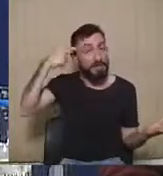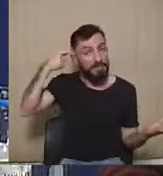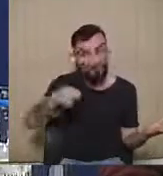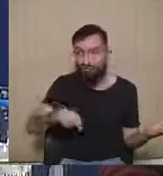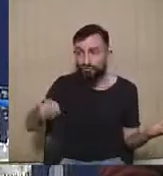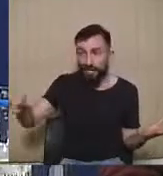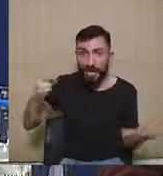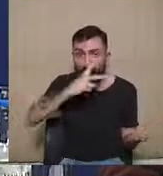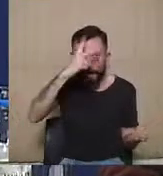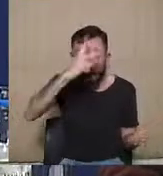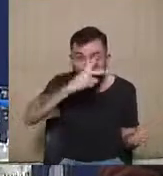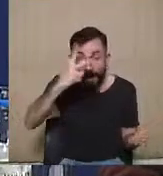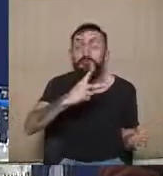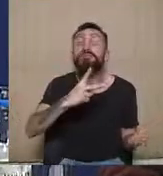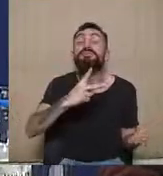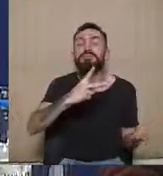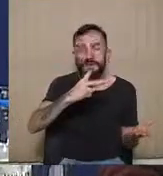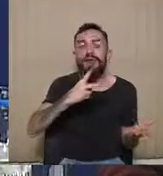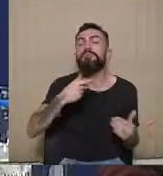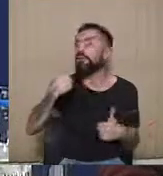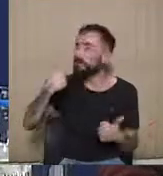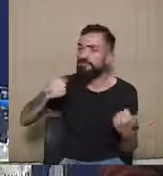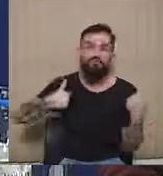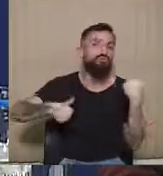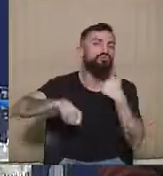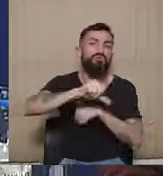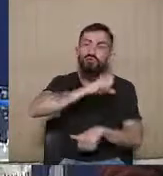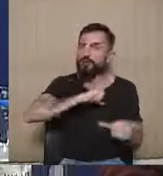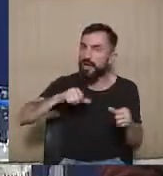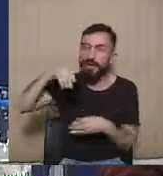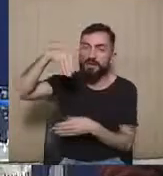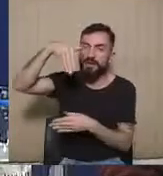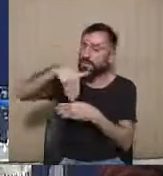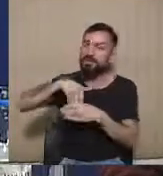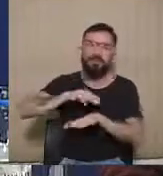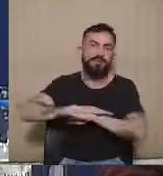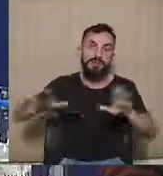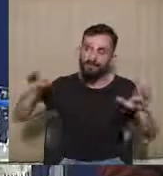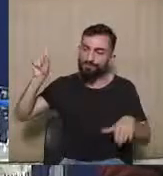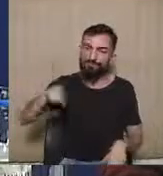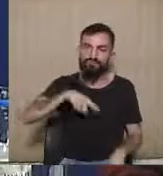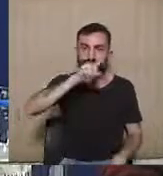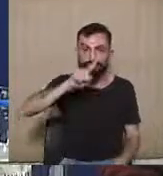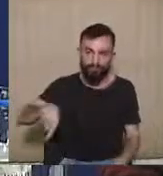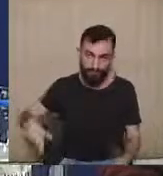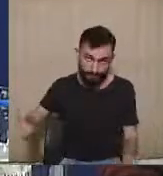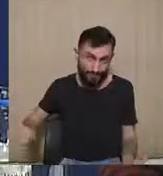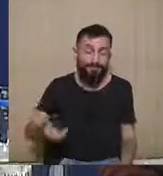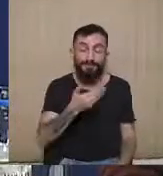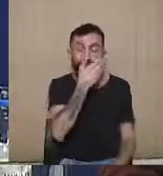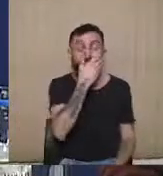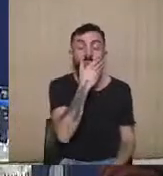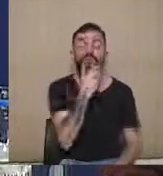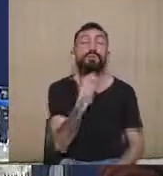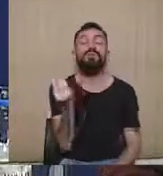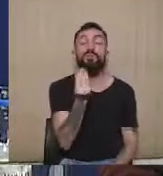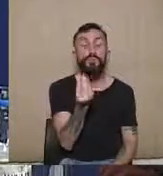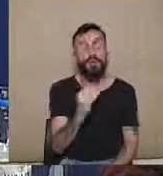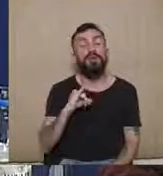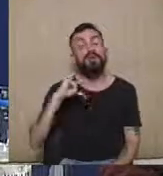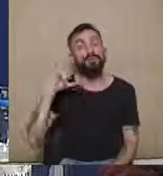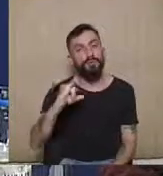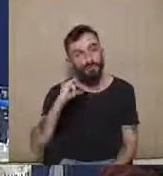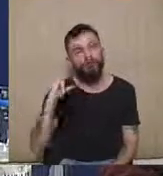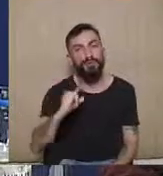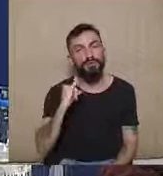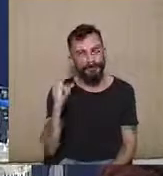grave a ponto de abalar a normalidade e a lisura das eleições. Porque eu acho que esse é um aspecto muito importante, porque quando nós